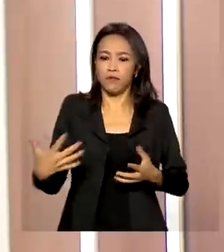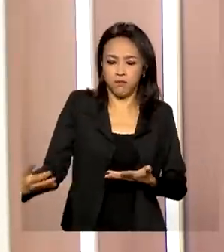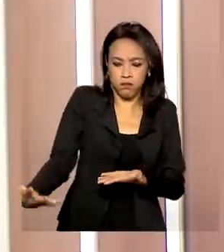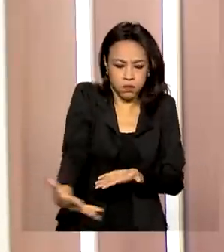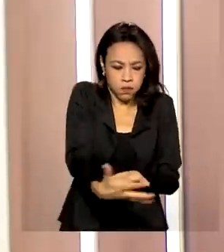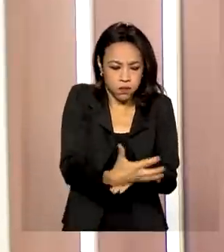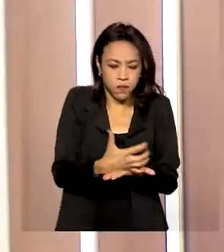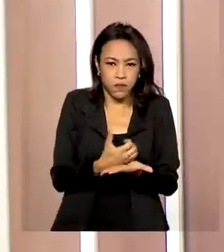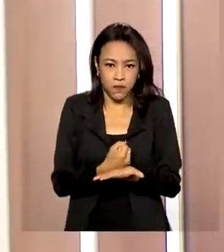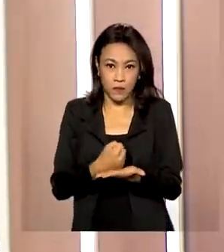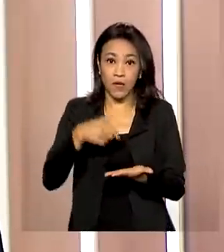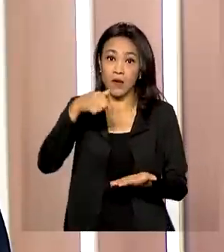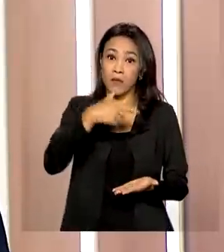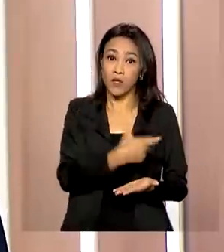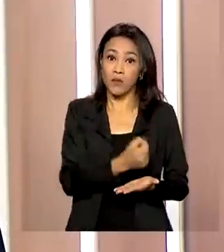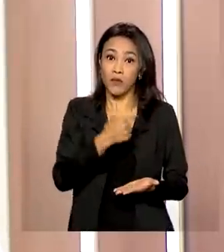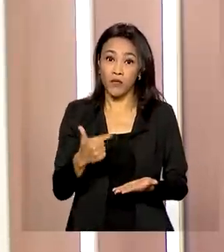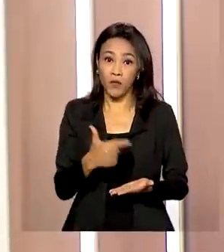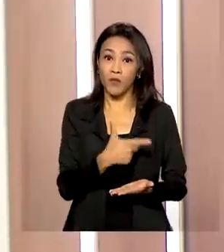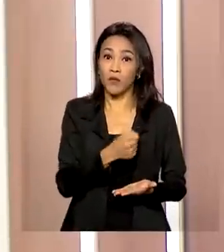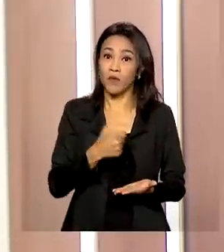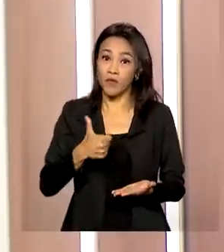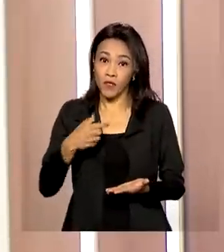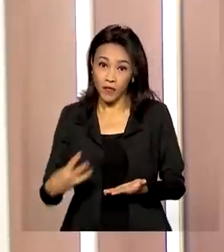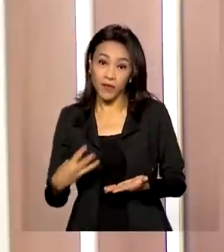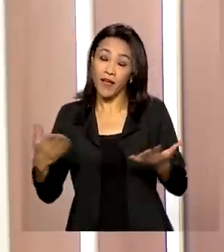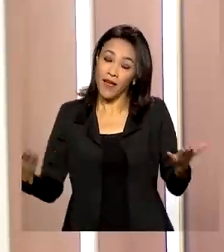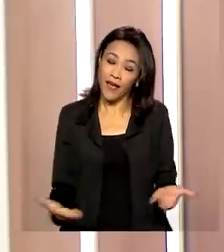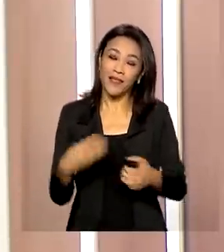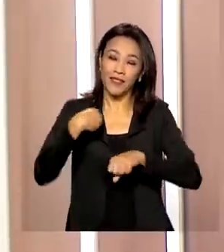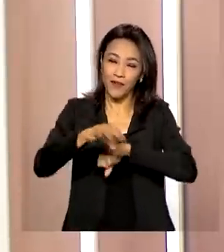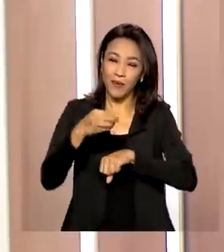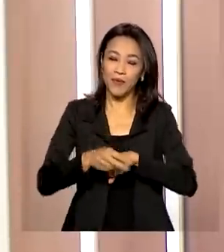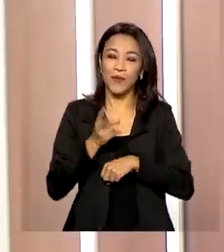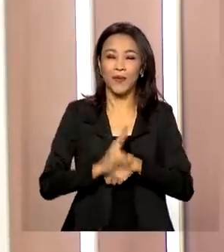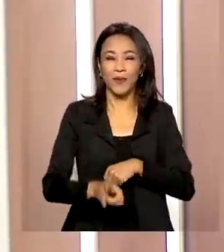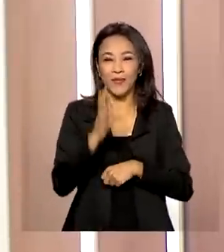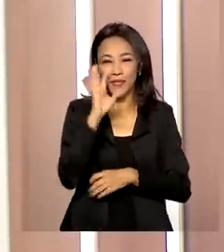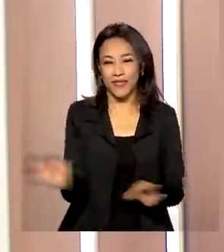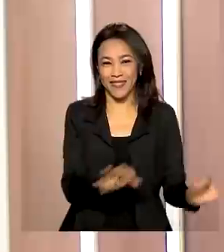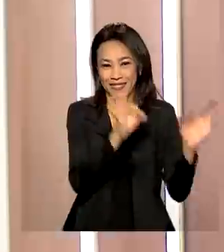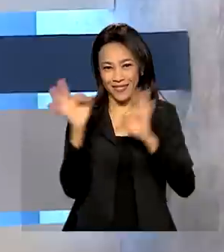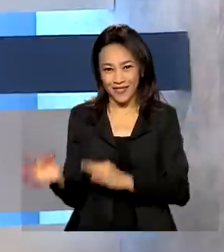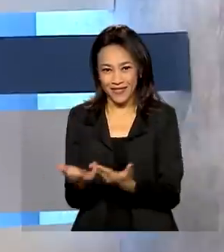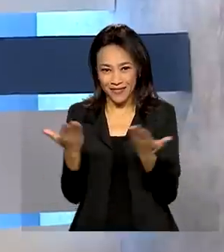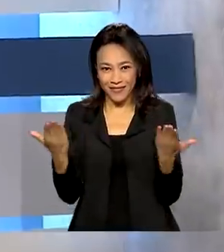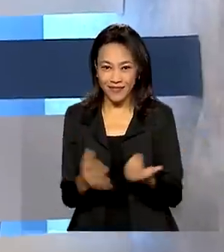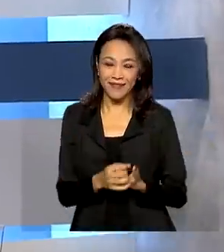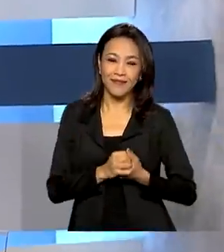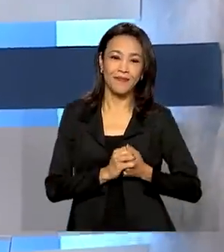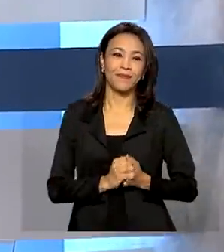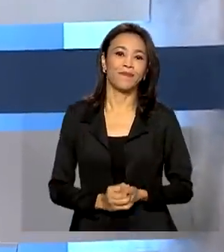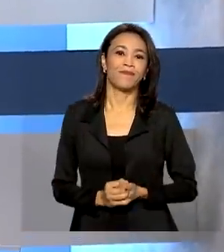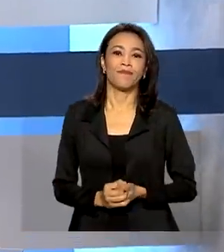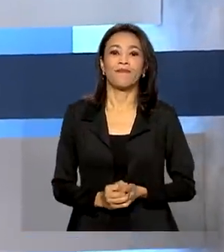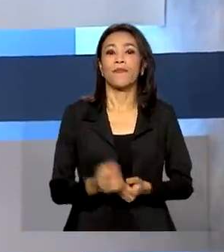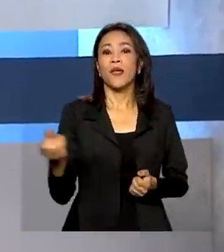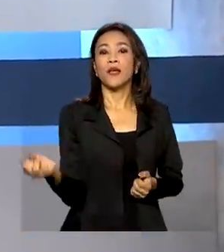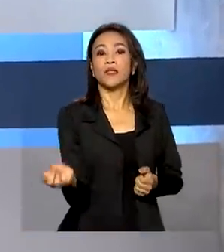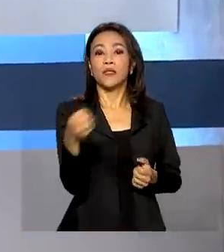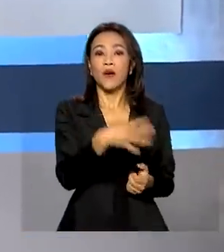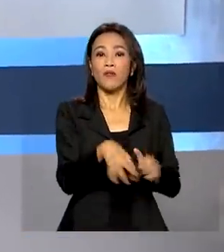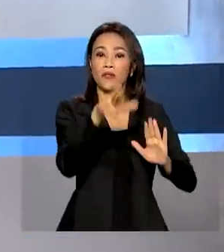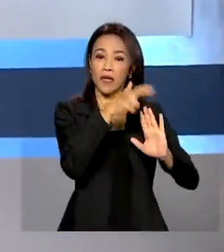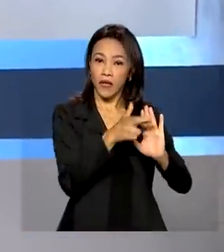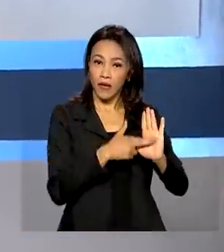2022-2023. Essa é informação que nós temos para hoje. Continue conosco. Tenha um ótimo dia. As novas regras